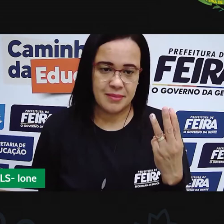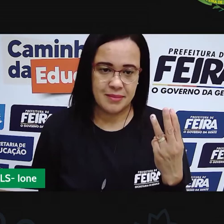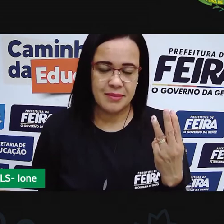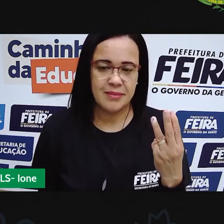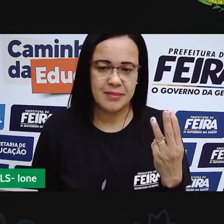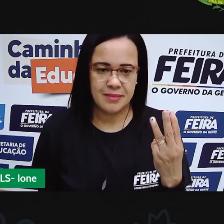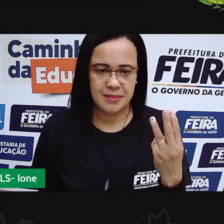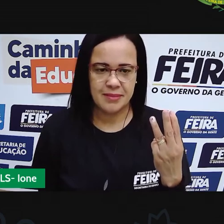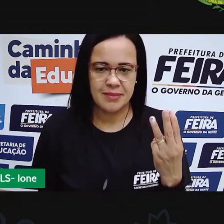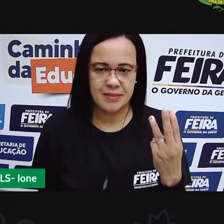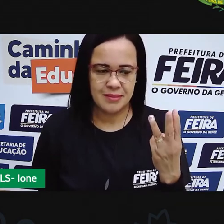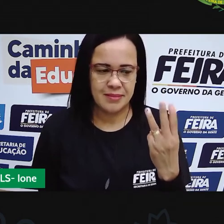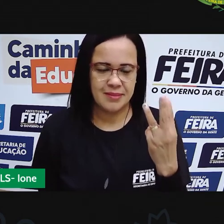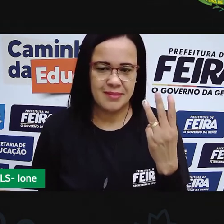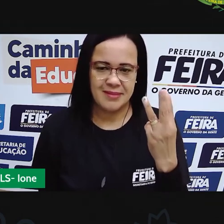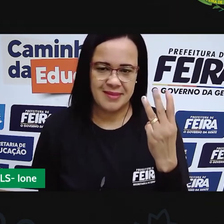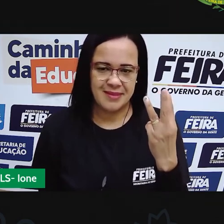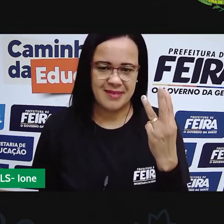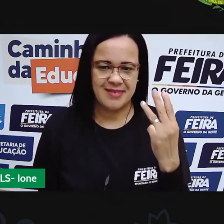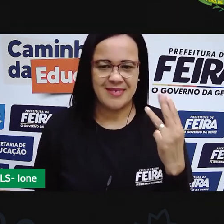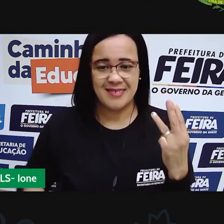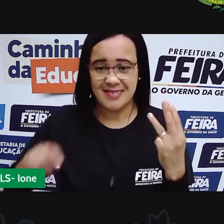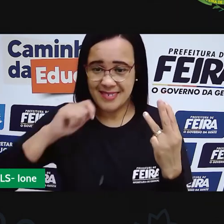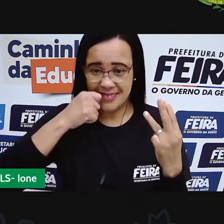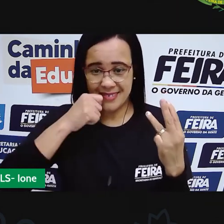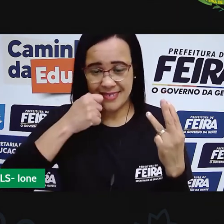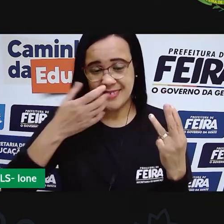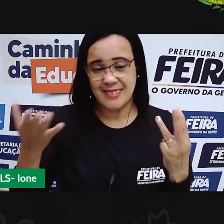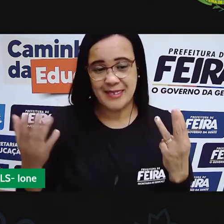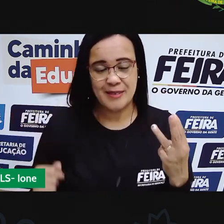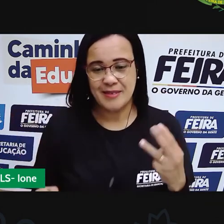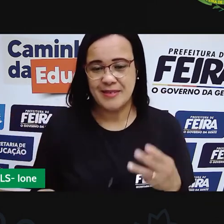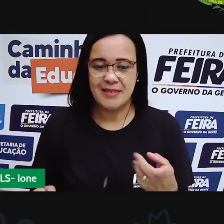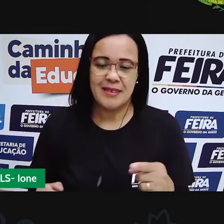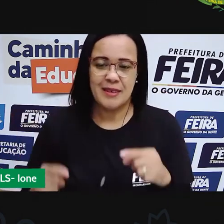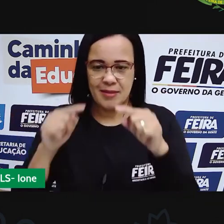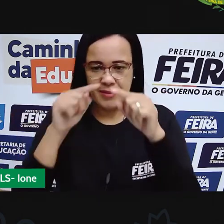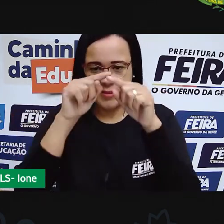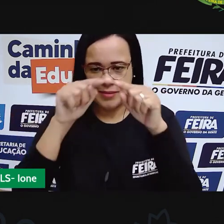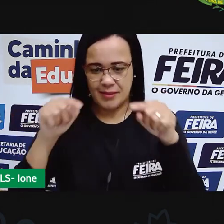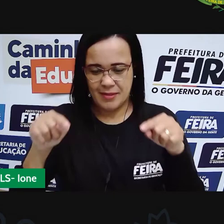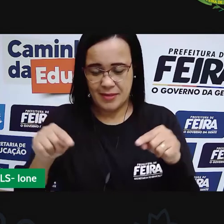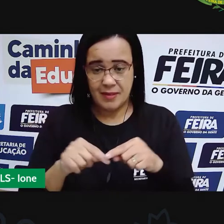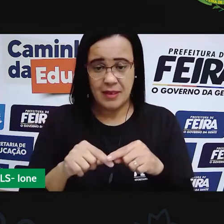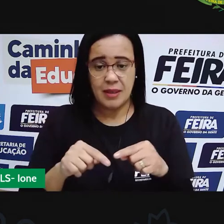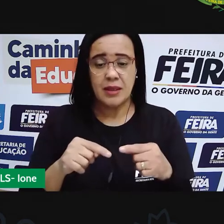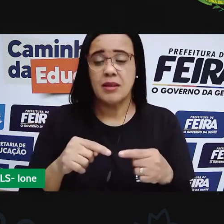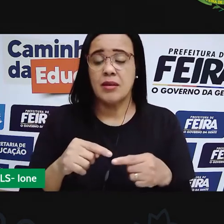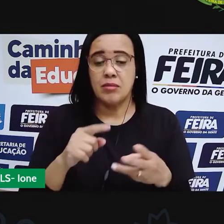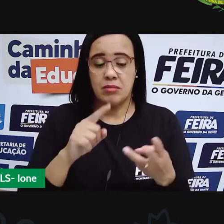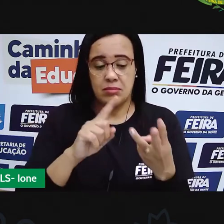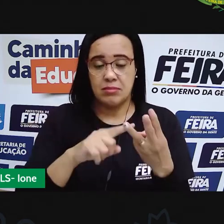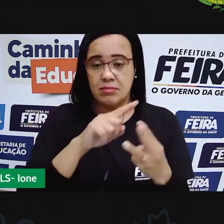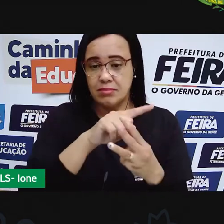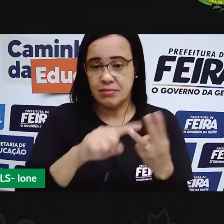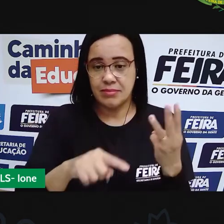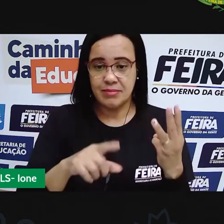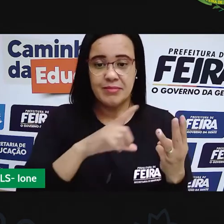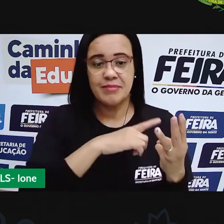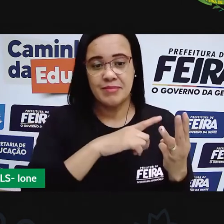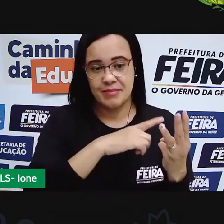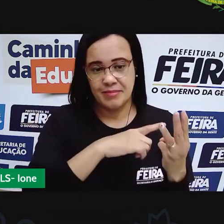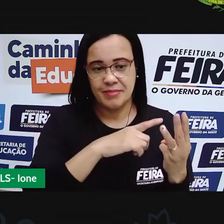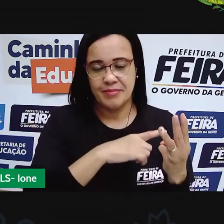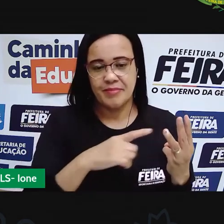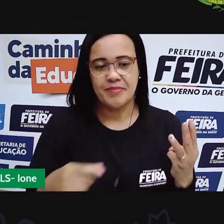três palitos formando três lados olha então